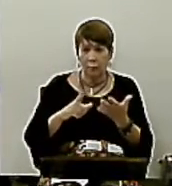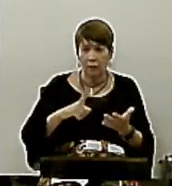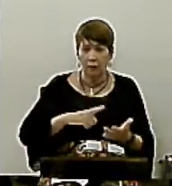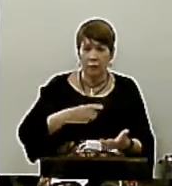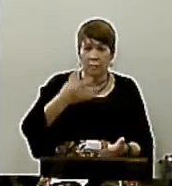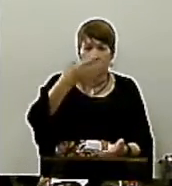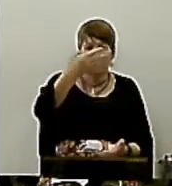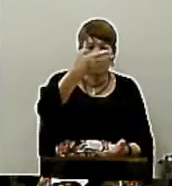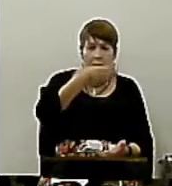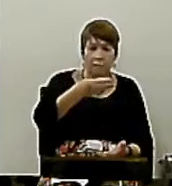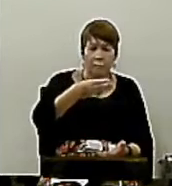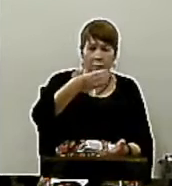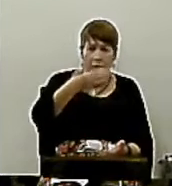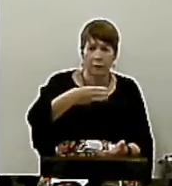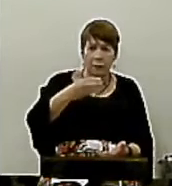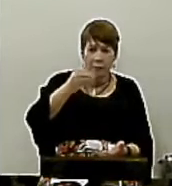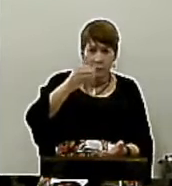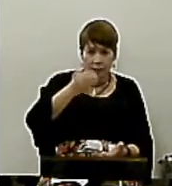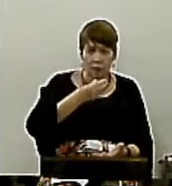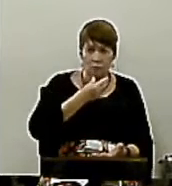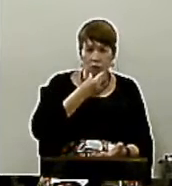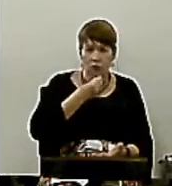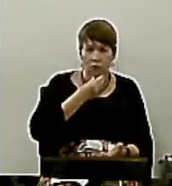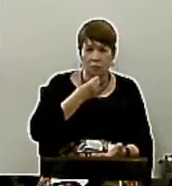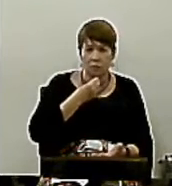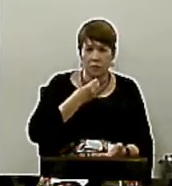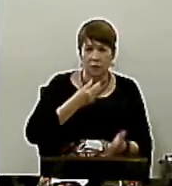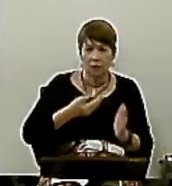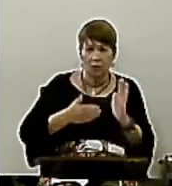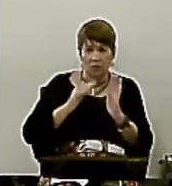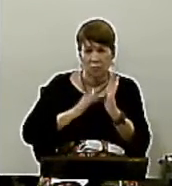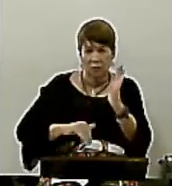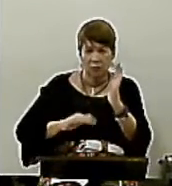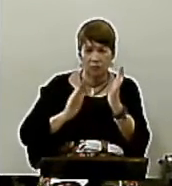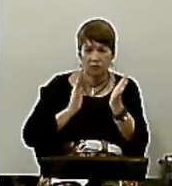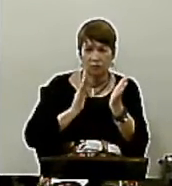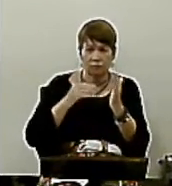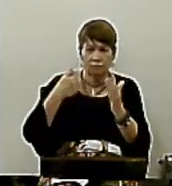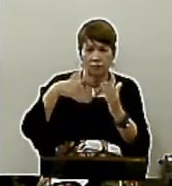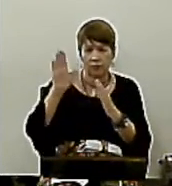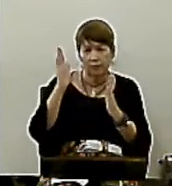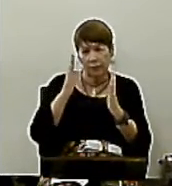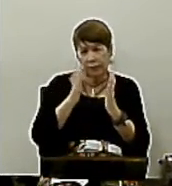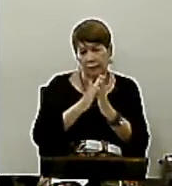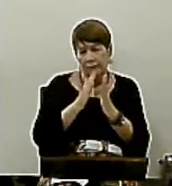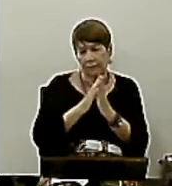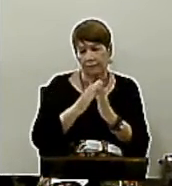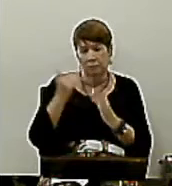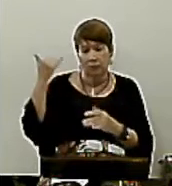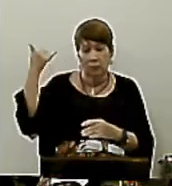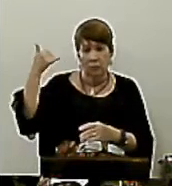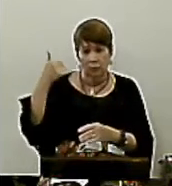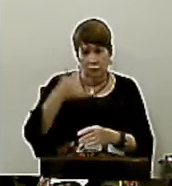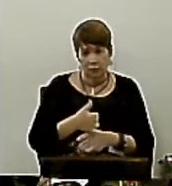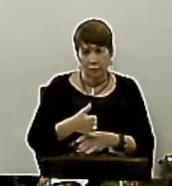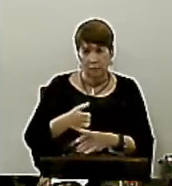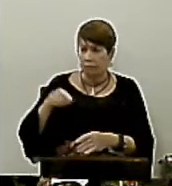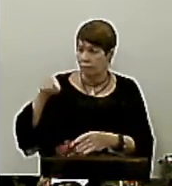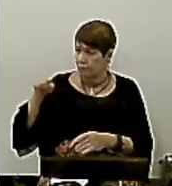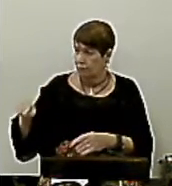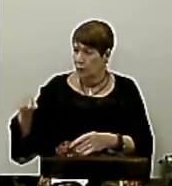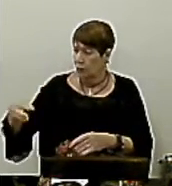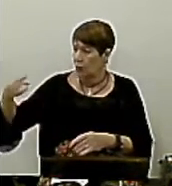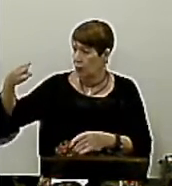Os outros 9.700 Foi tudo para casa E Deus disse Com esses 300